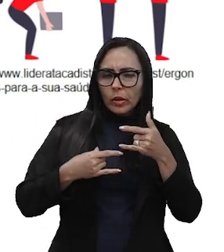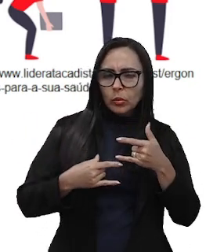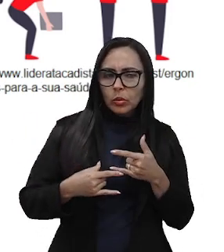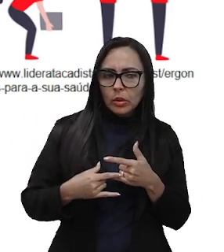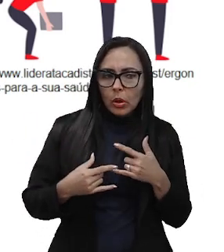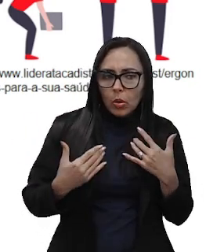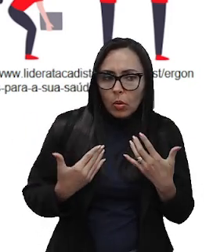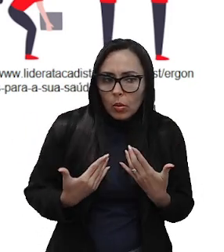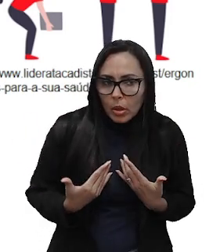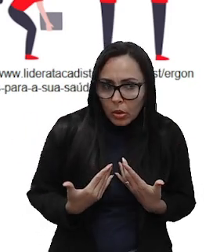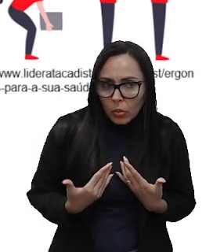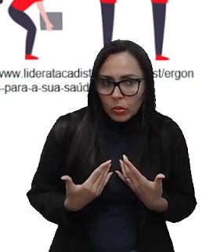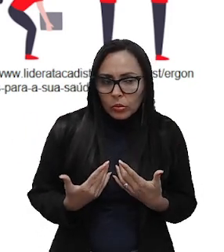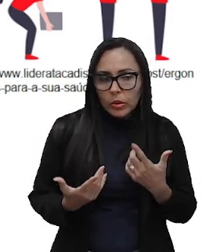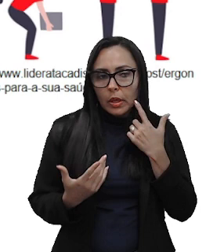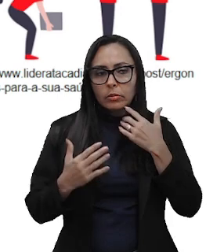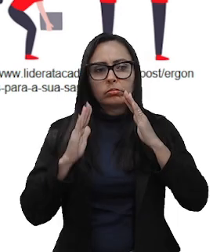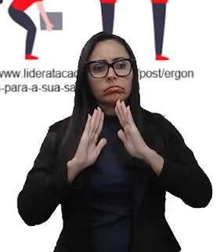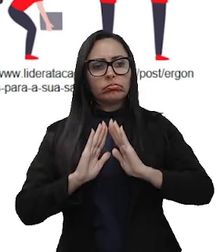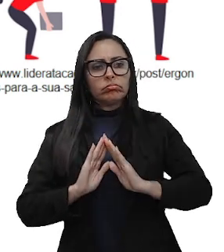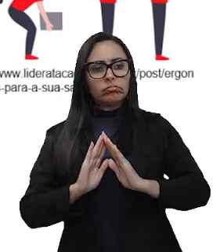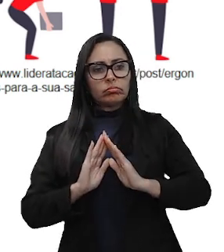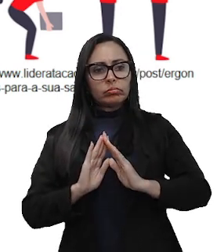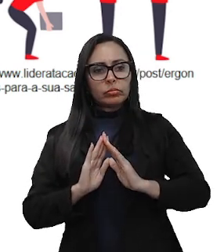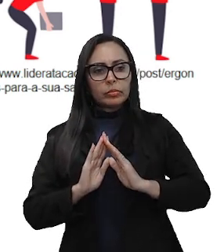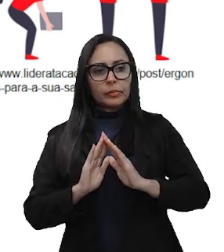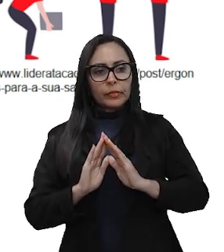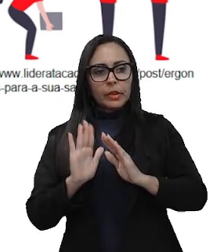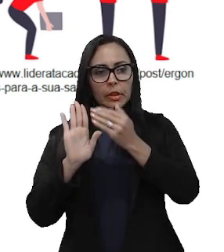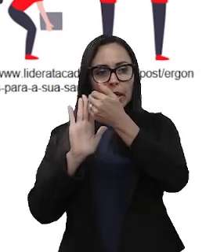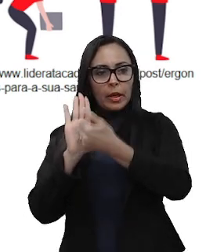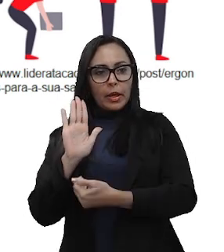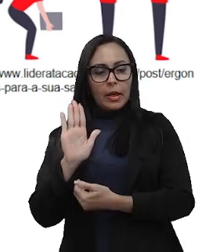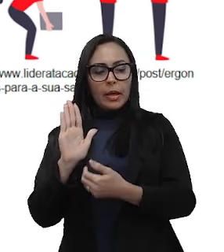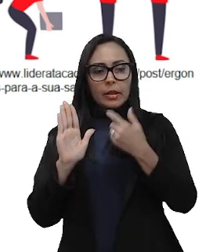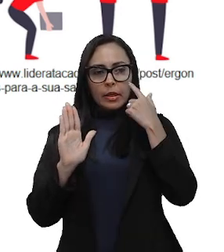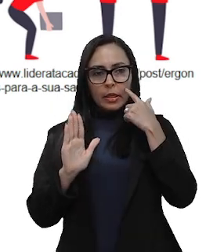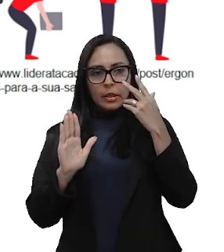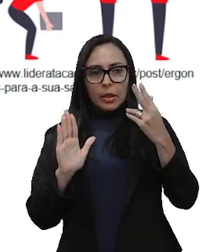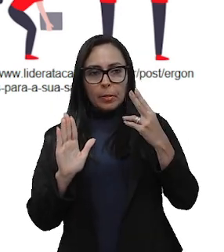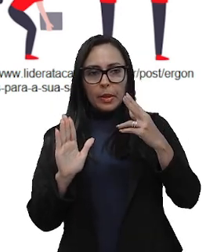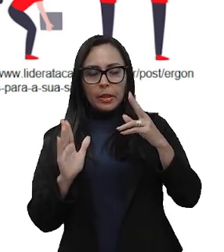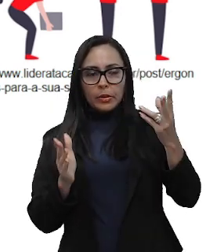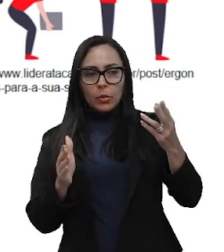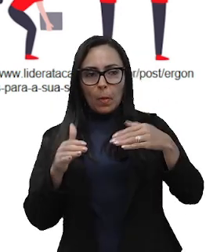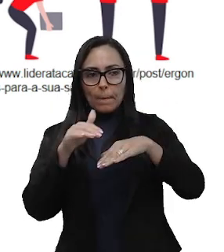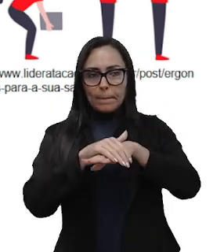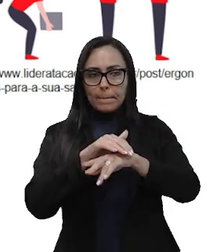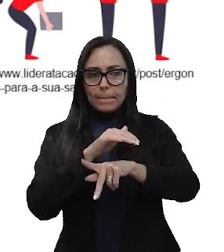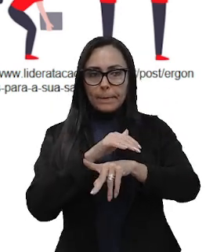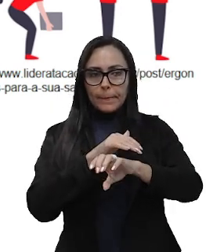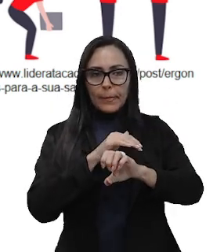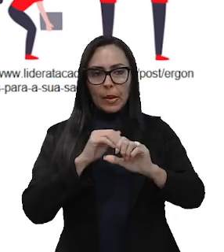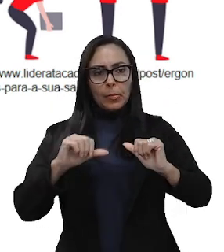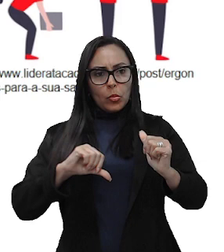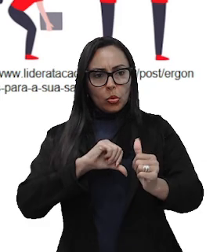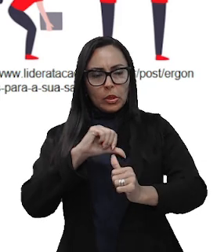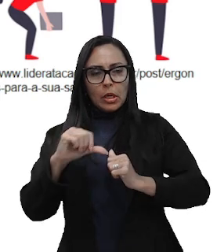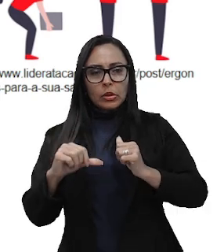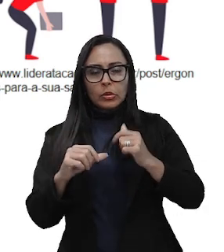percebe que a coluna está reta, o posicionamento dos pés também é modificado de uma forma para que